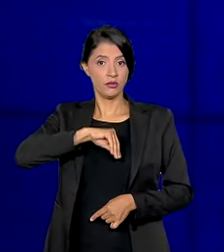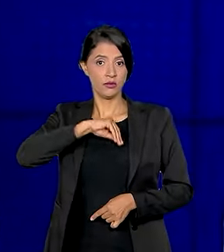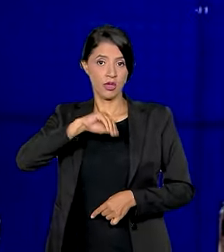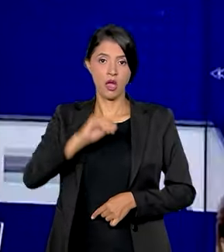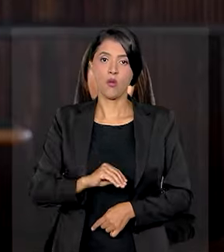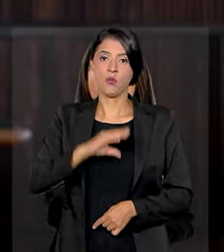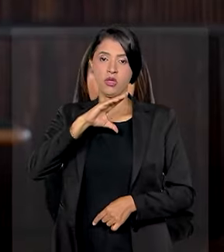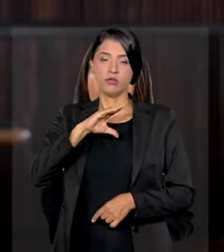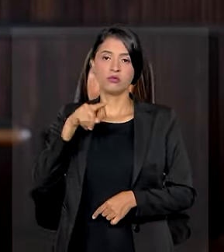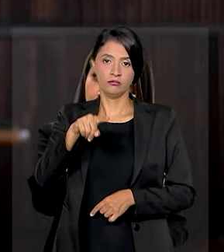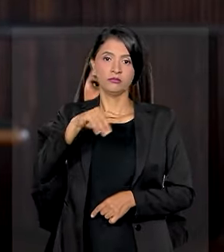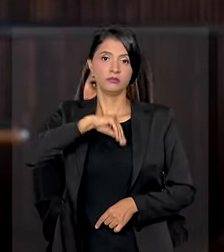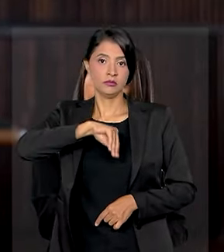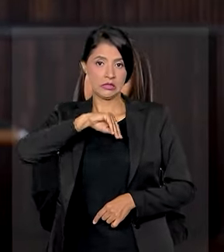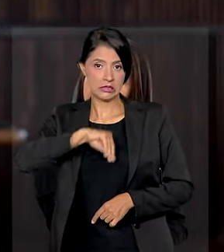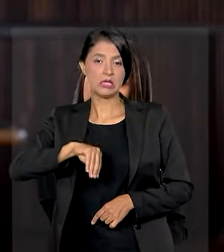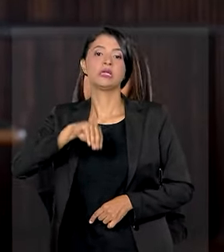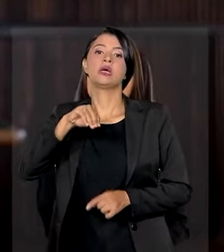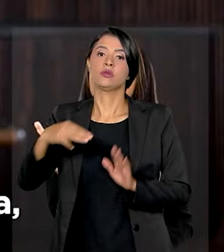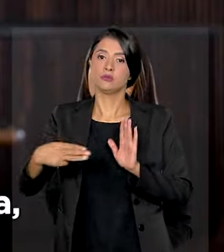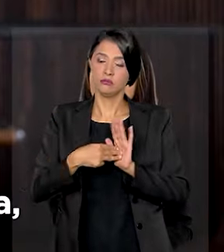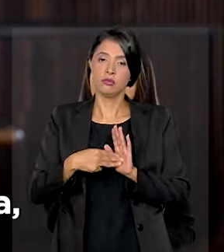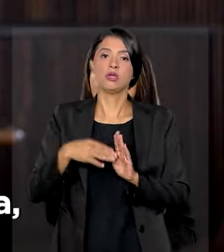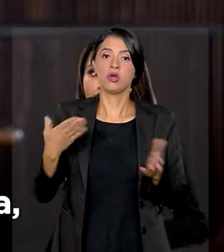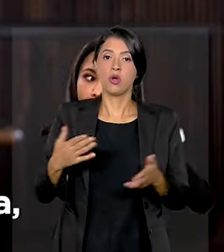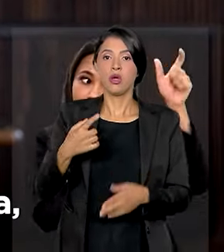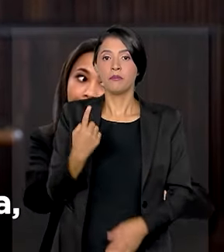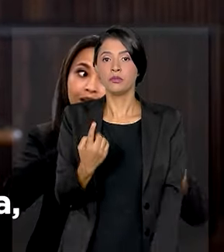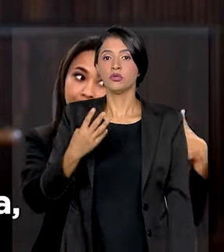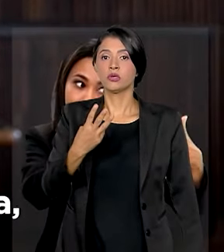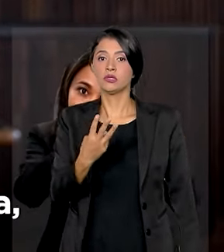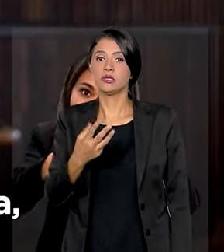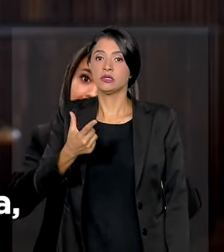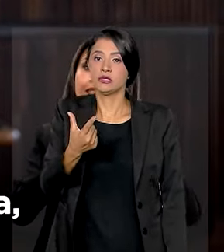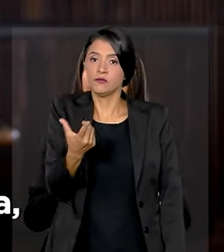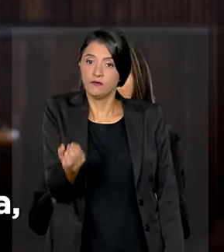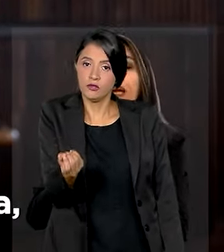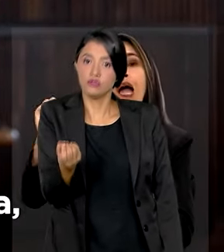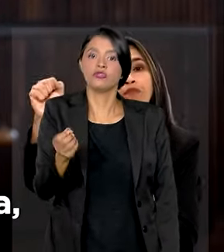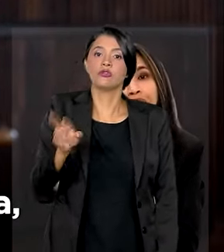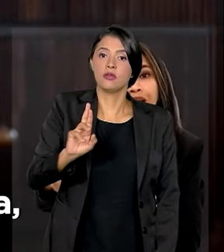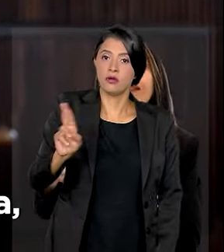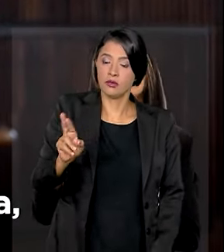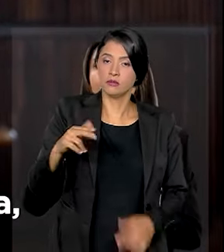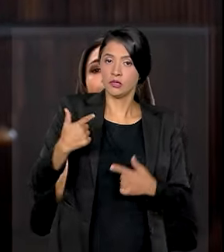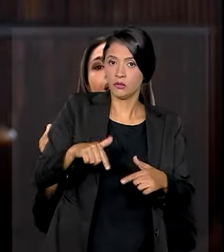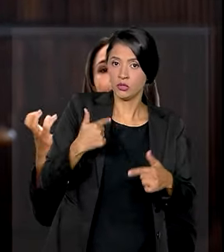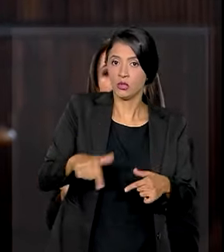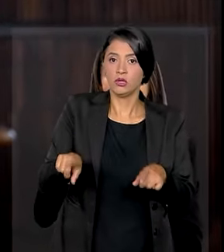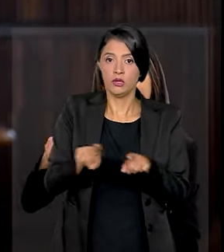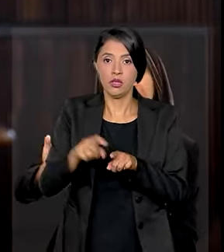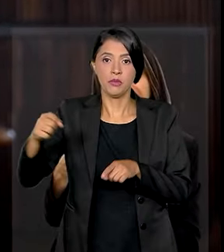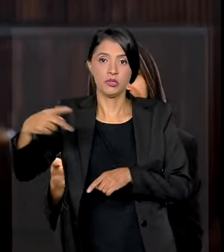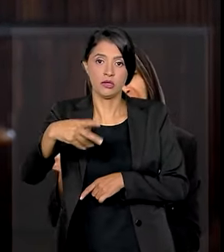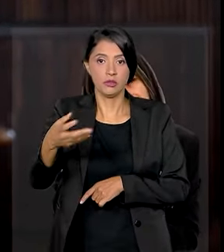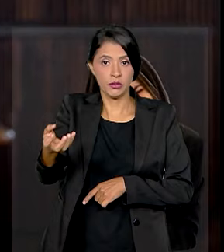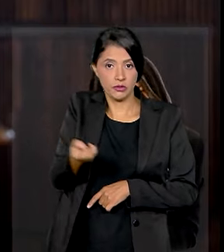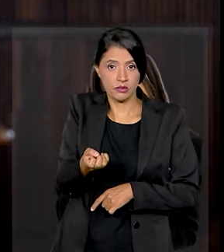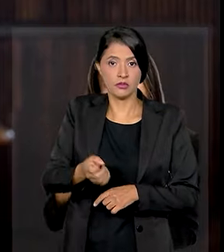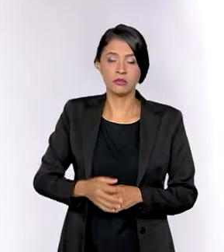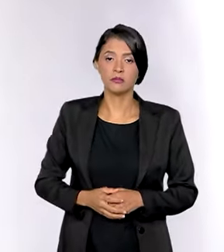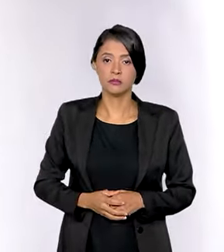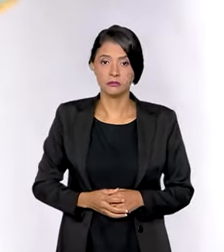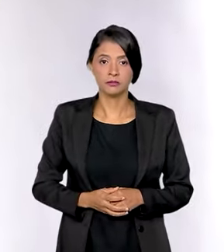do salário mínimo. O salário mínimo passa a valer R$.320,00 para trabalhadores ativos e aposentados e